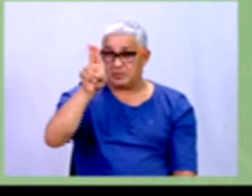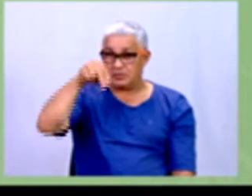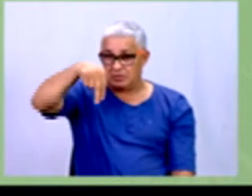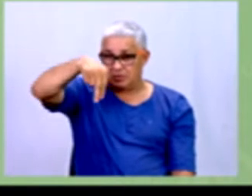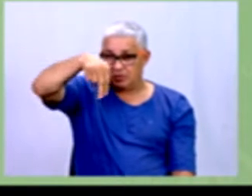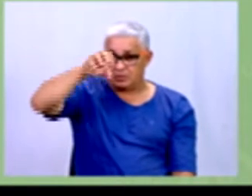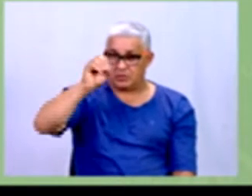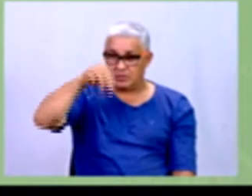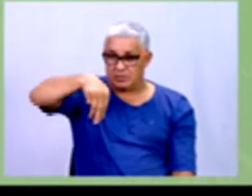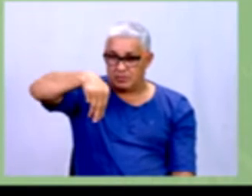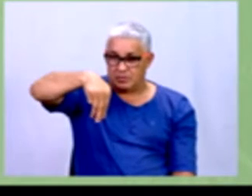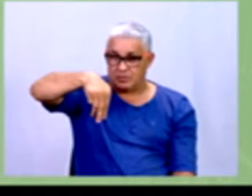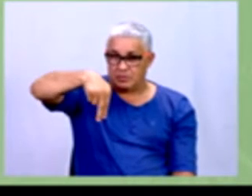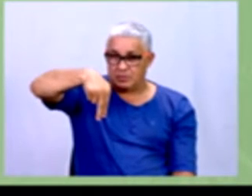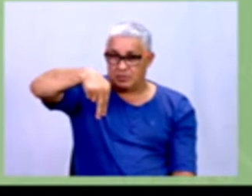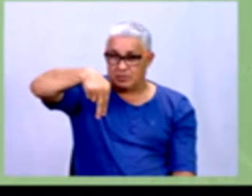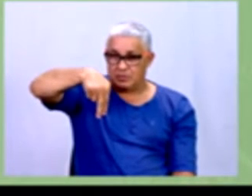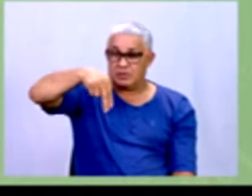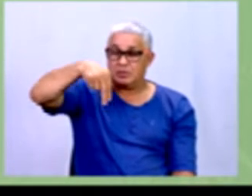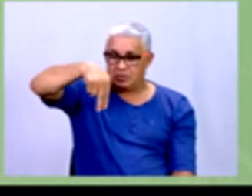estabelecer uma ordem para elas, tá?